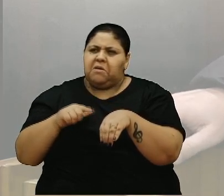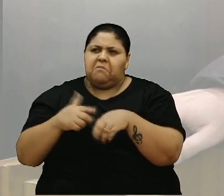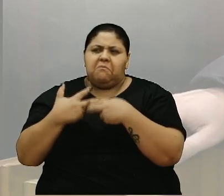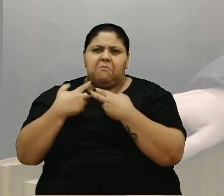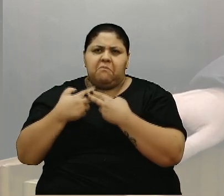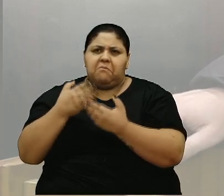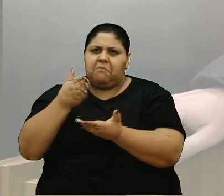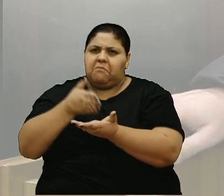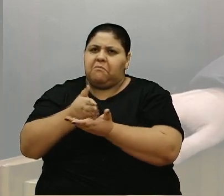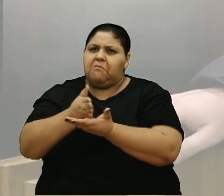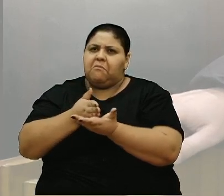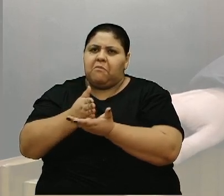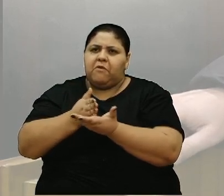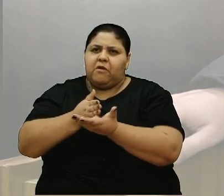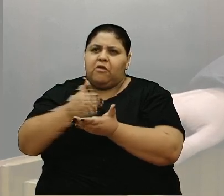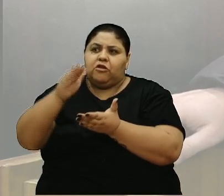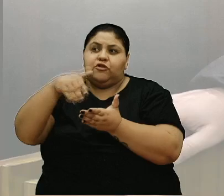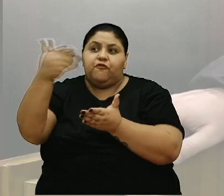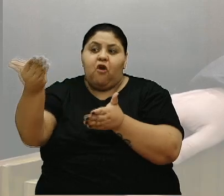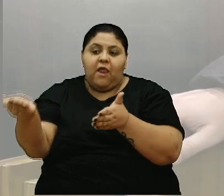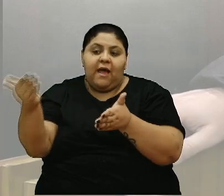em dizer que a metade veio de fora de Caxias.